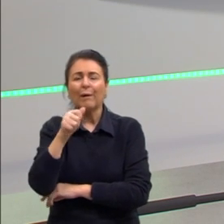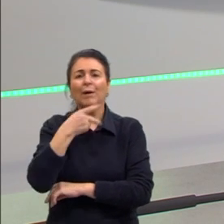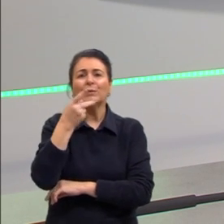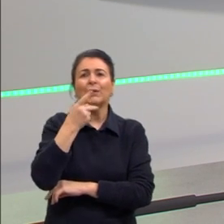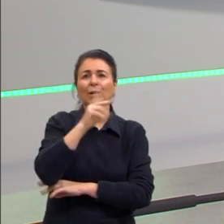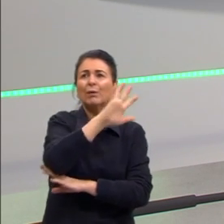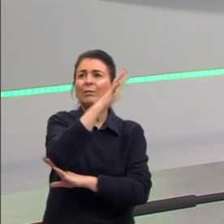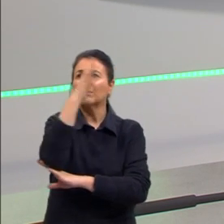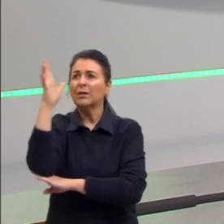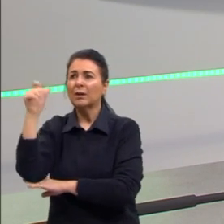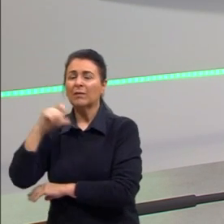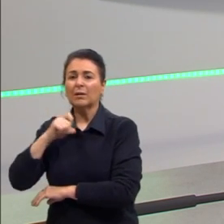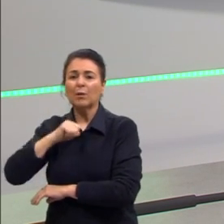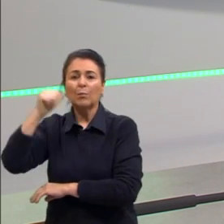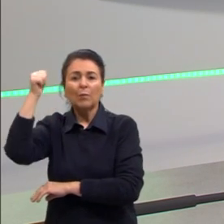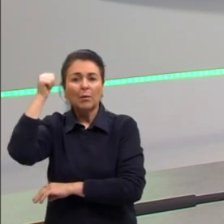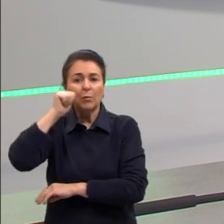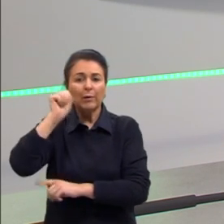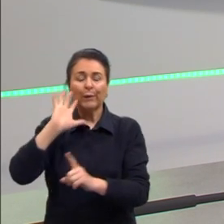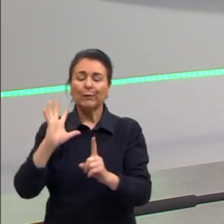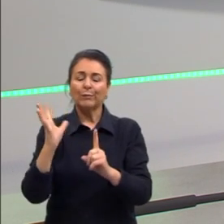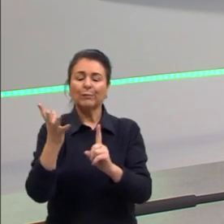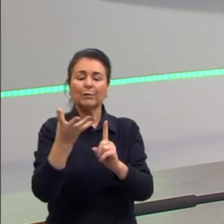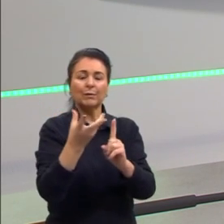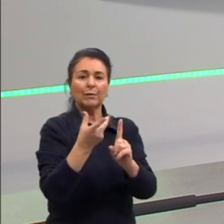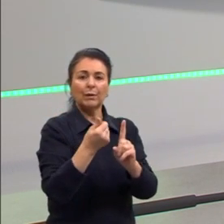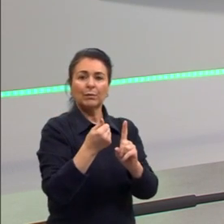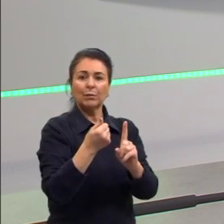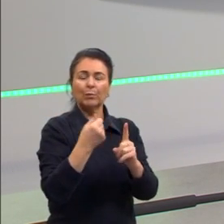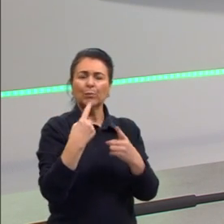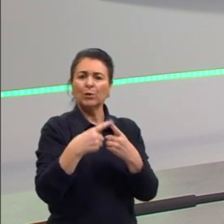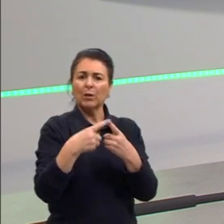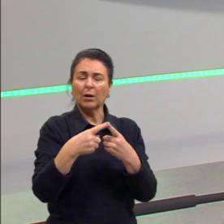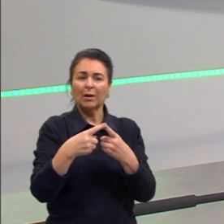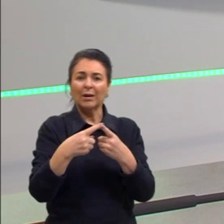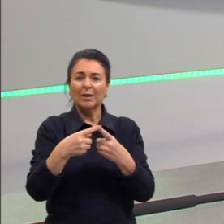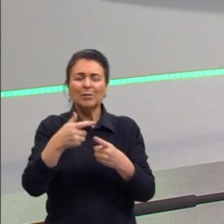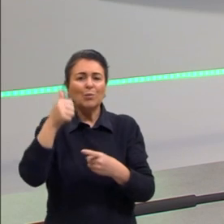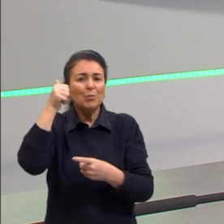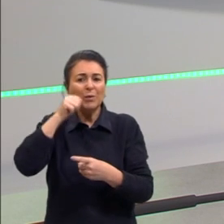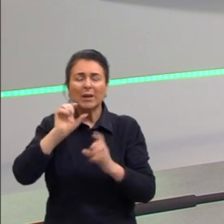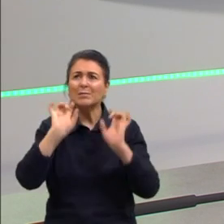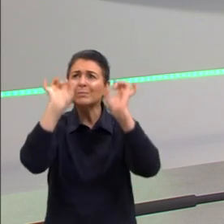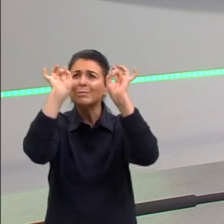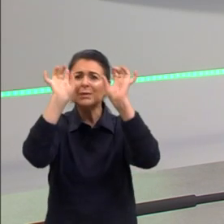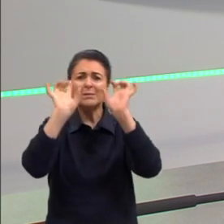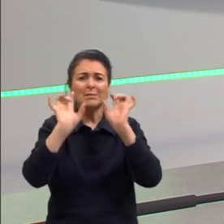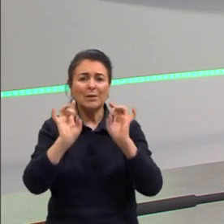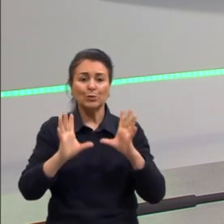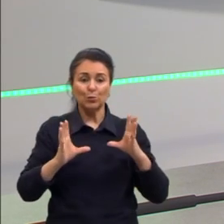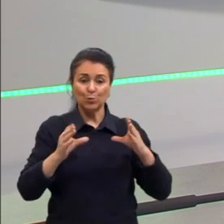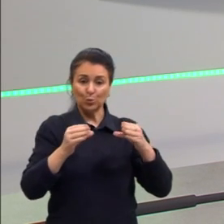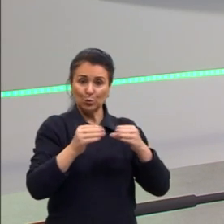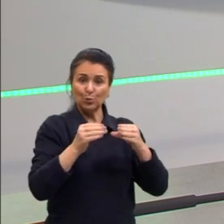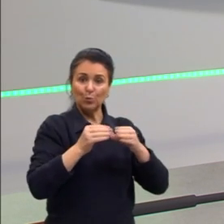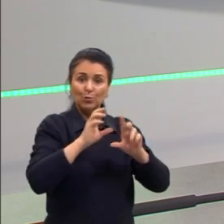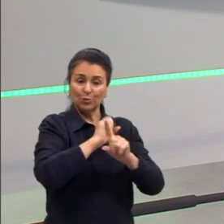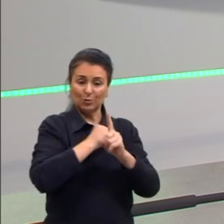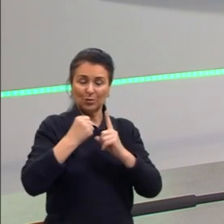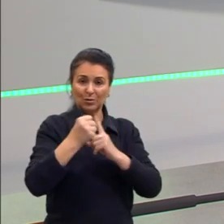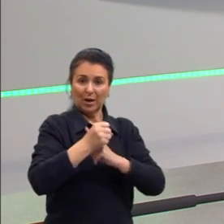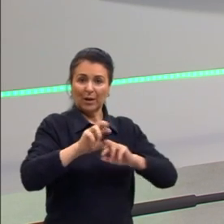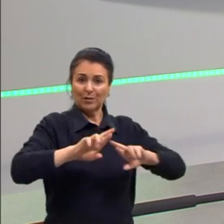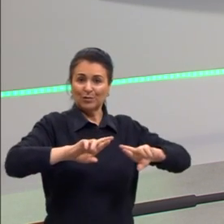uma mulher idealizada. Idealizada por quê? Porque ela era intocável. Geralmente, são pessoas de classes sociais diferentes que se